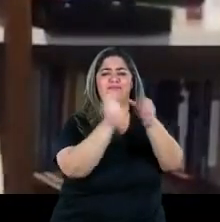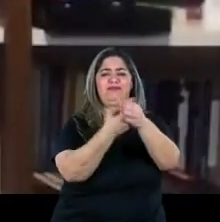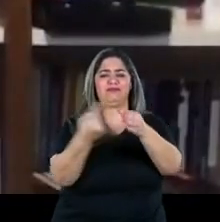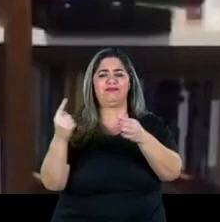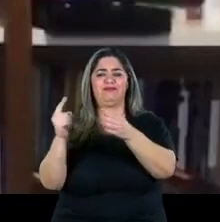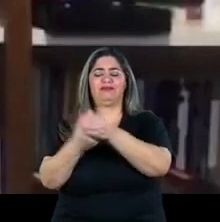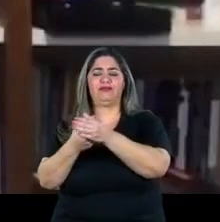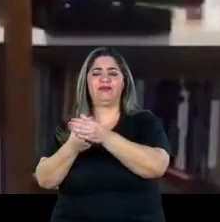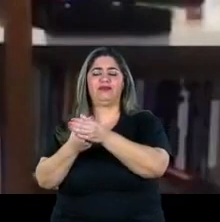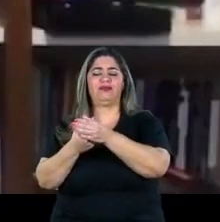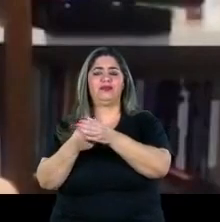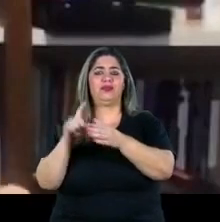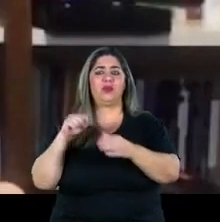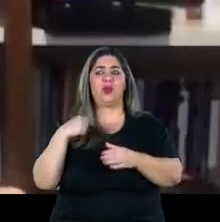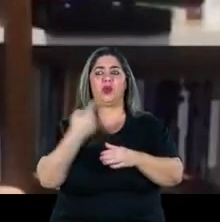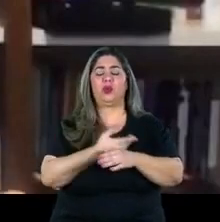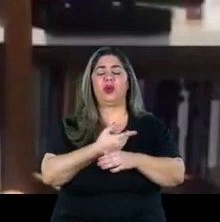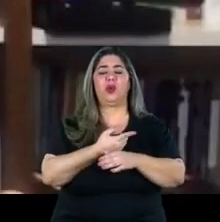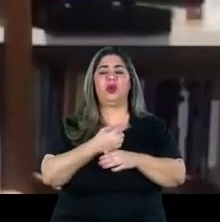podados estamos sendo